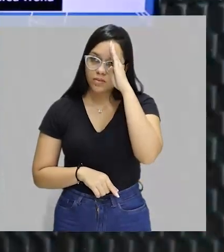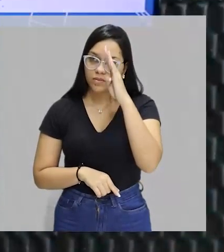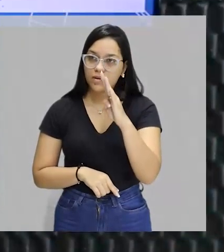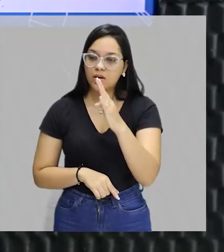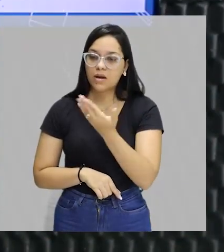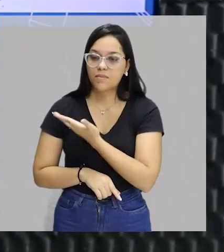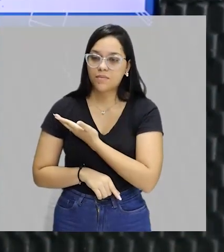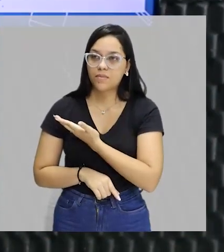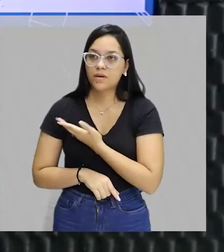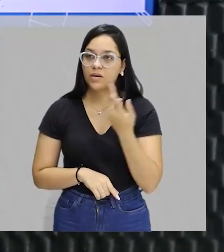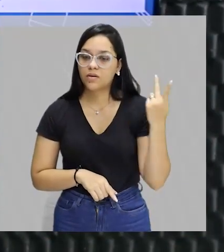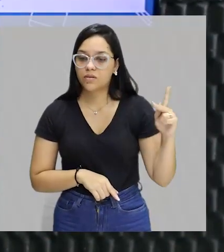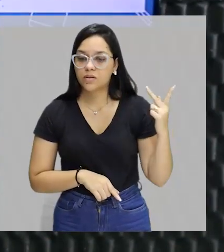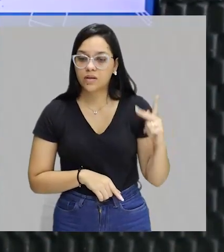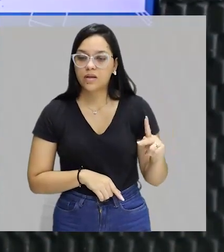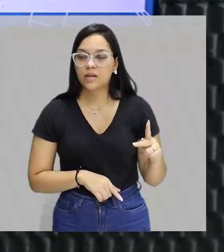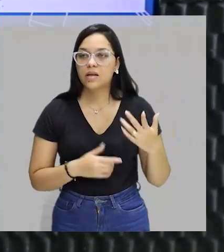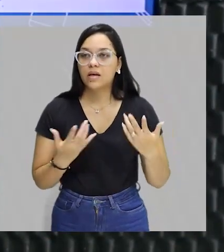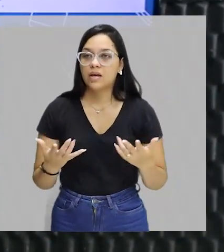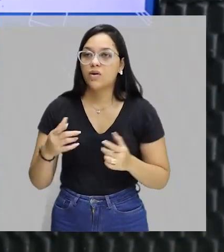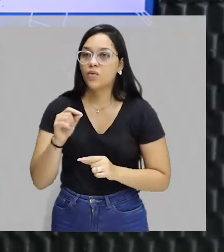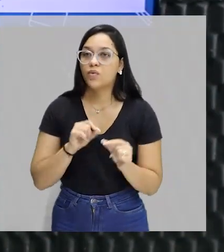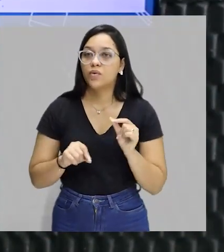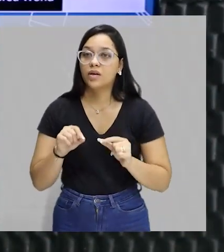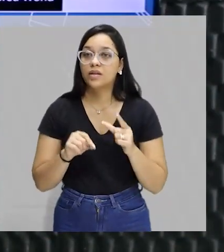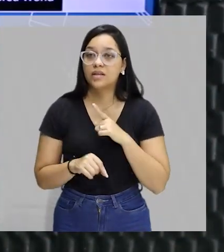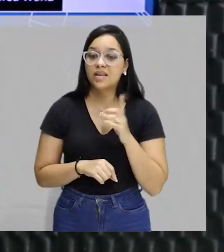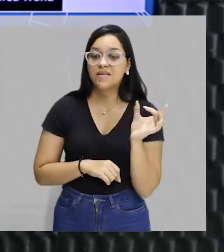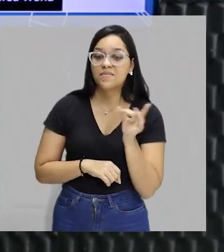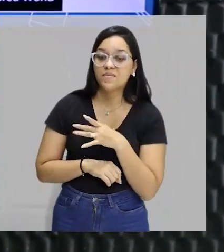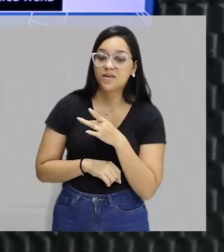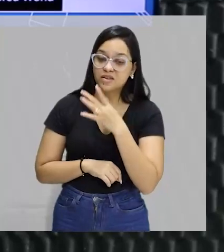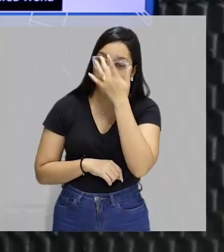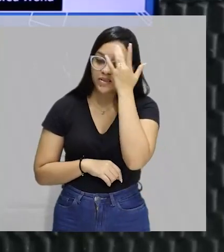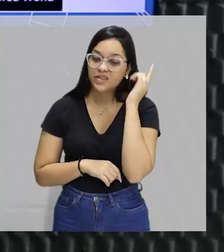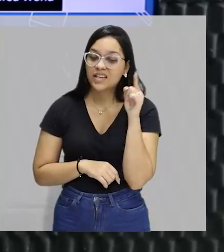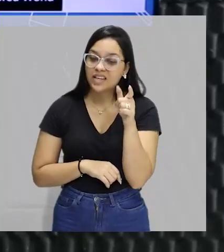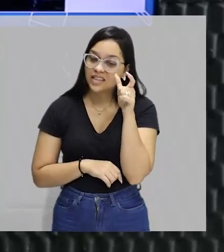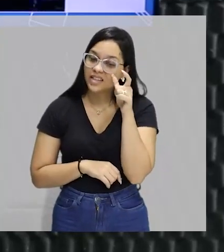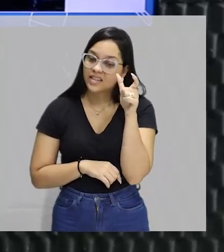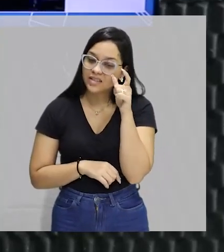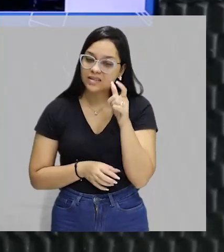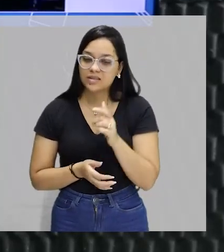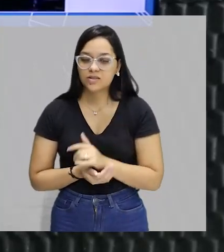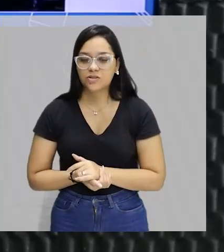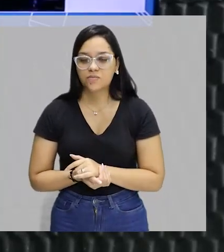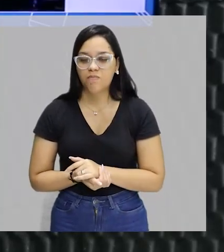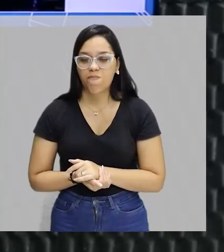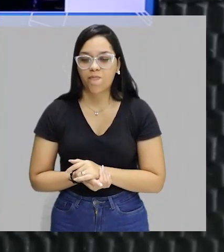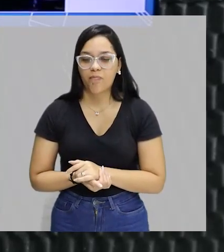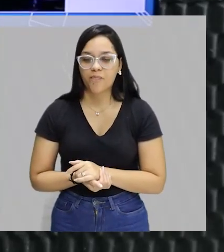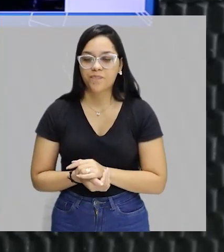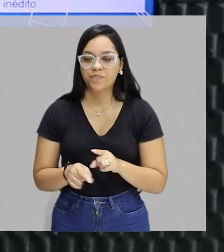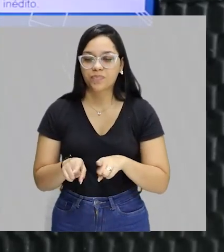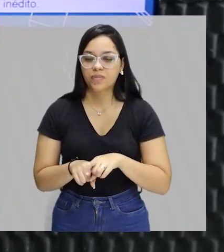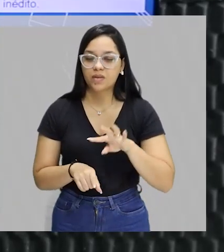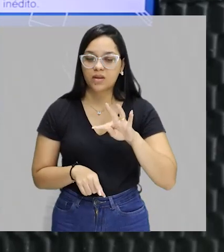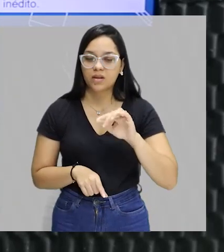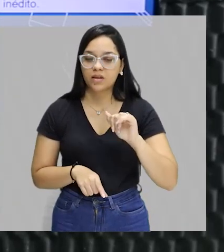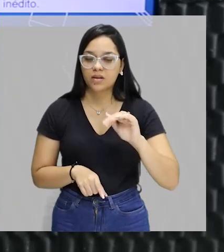amigo dela é um fantasminha. E aí, esse fantasma tem medo de gente, é bem interessante e divertida. O Tablado.